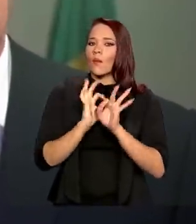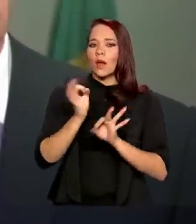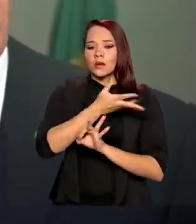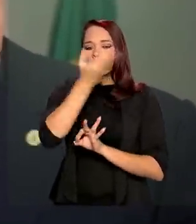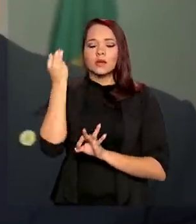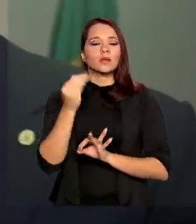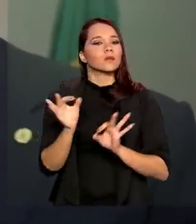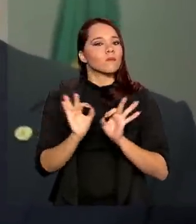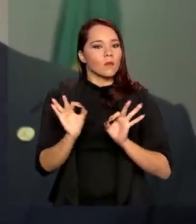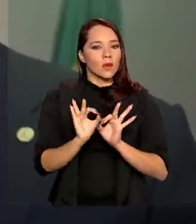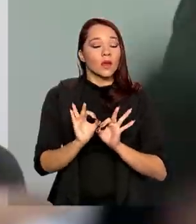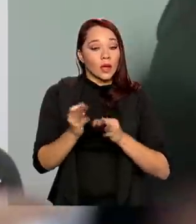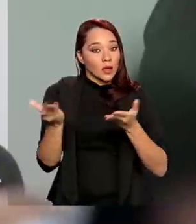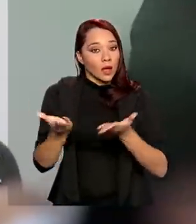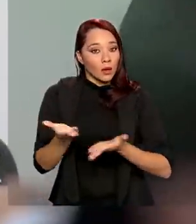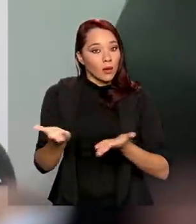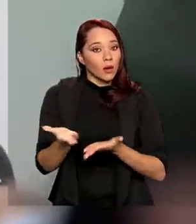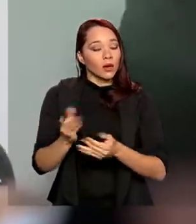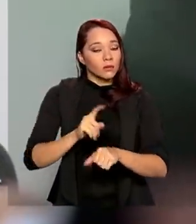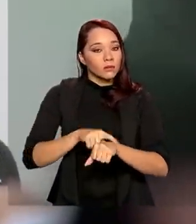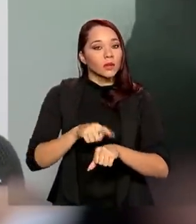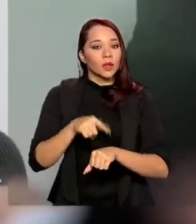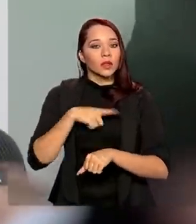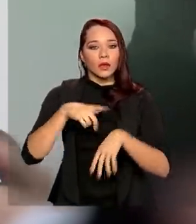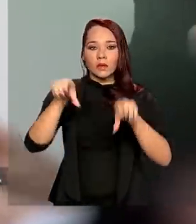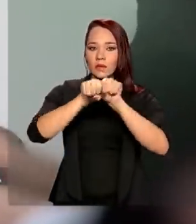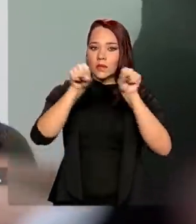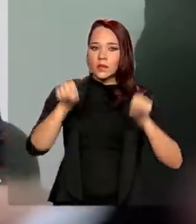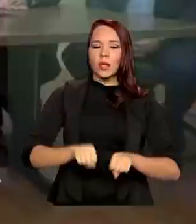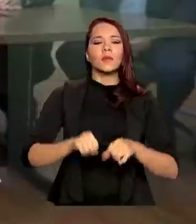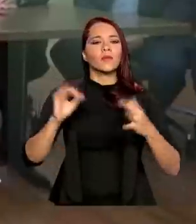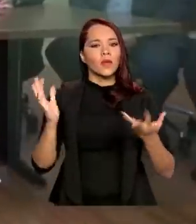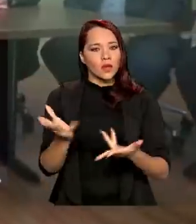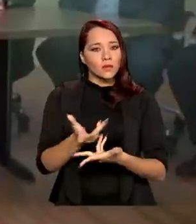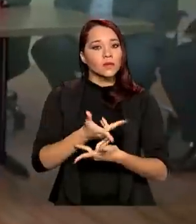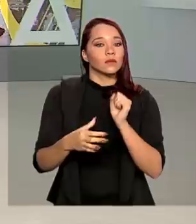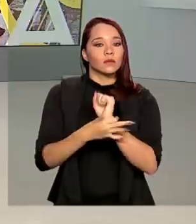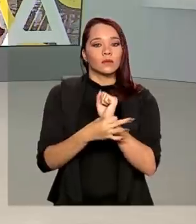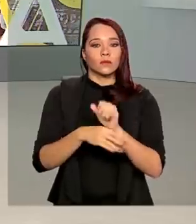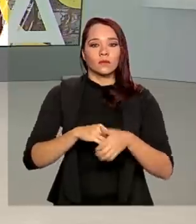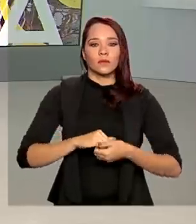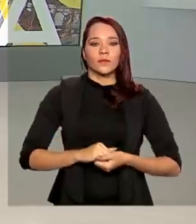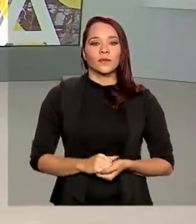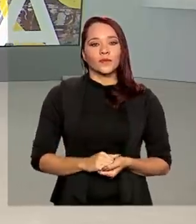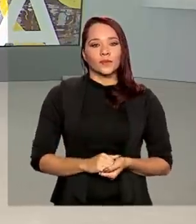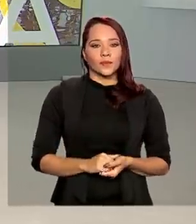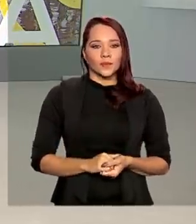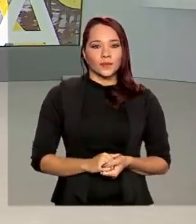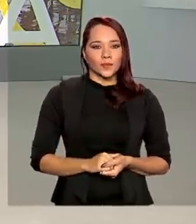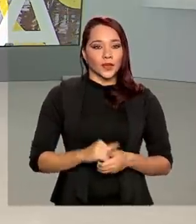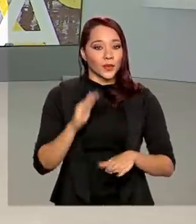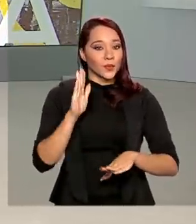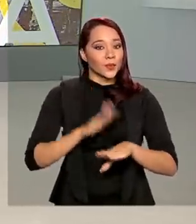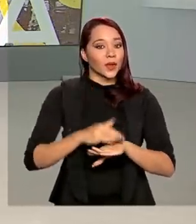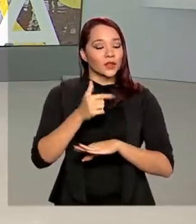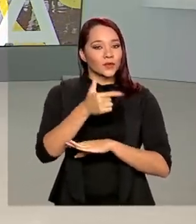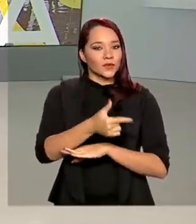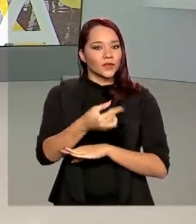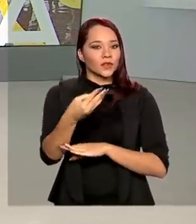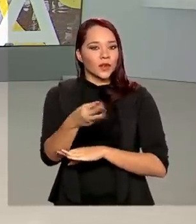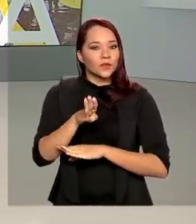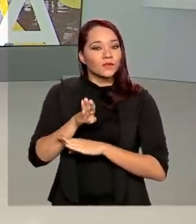E a gente, neste momento, tem um sistema que foi eficiente e seguro. Mais de 23